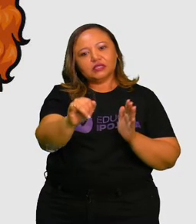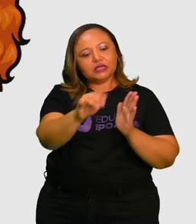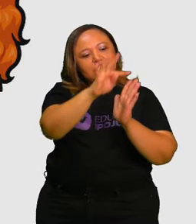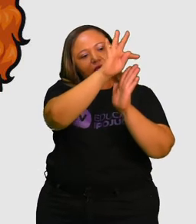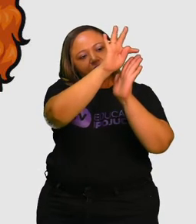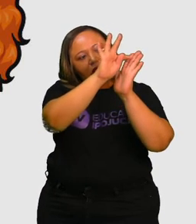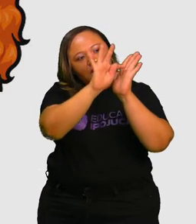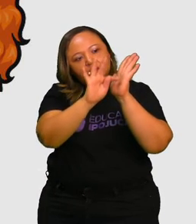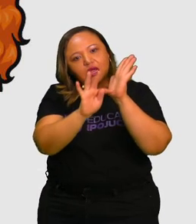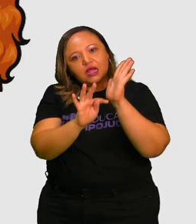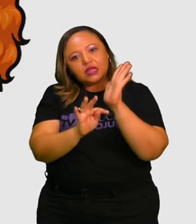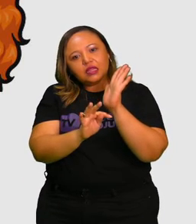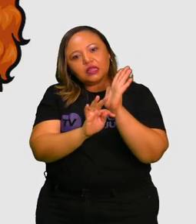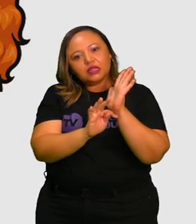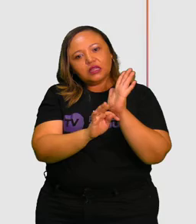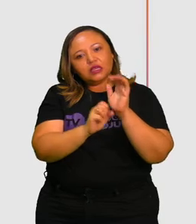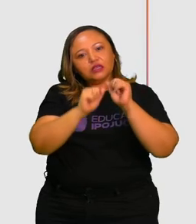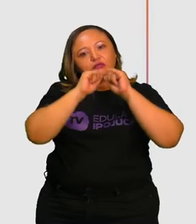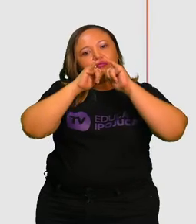é comprovada?